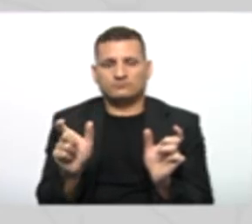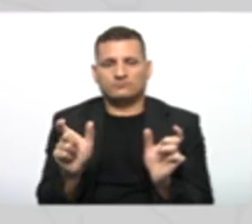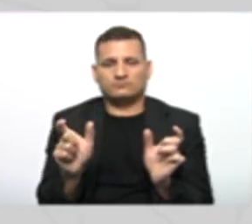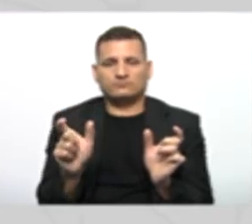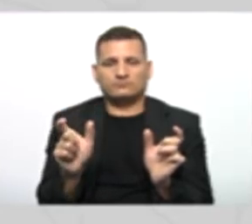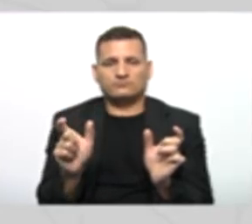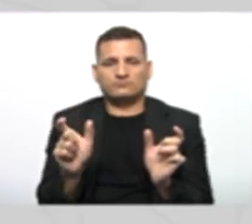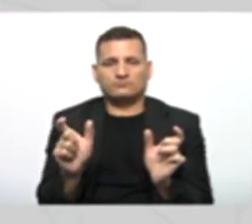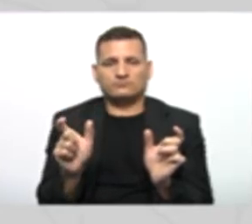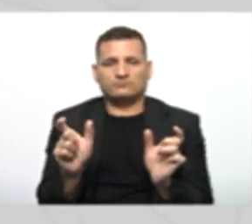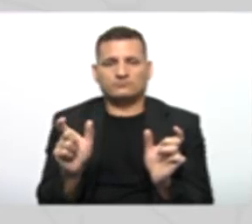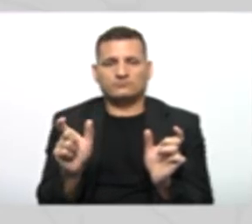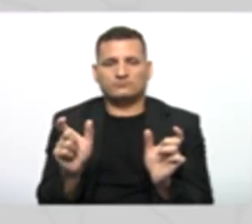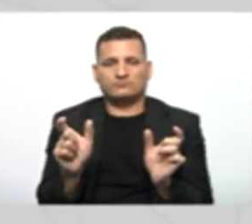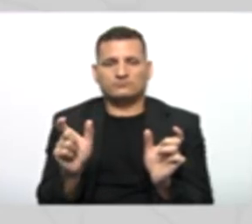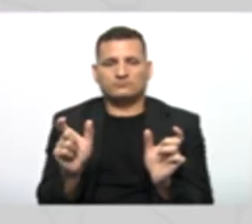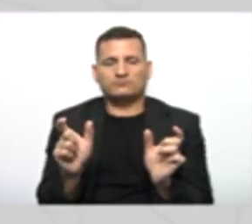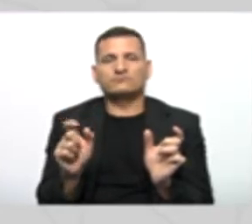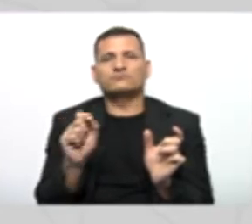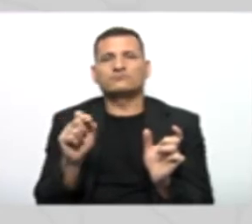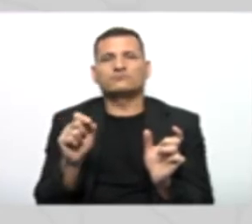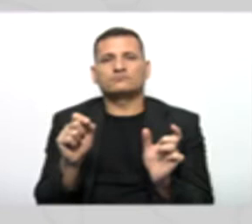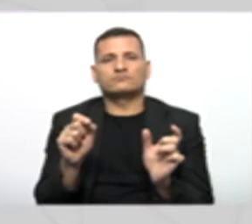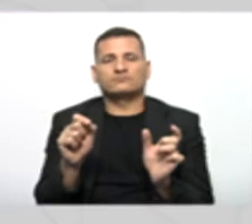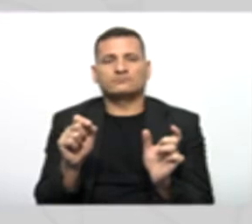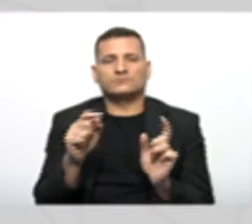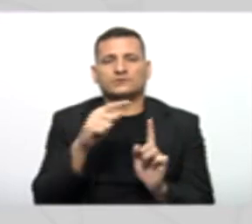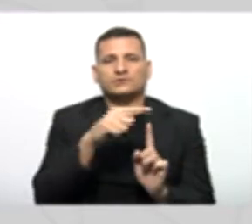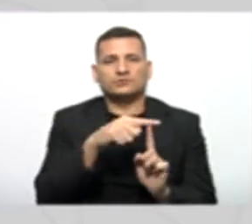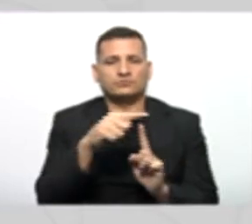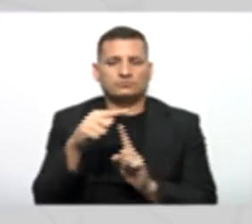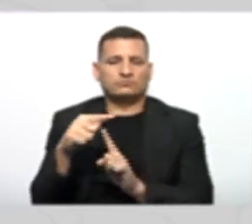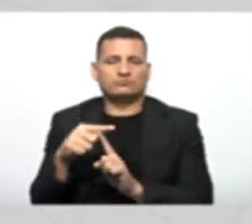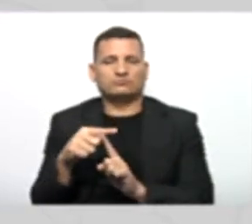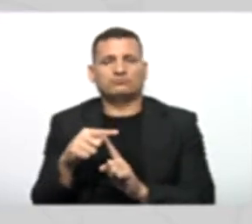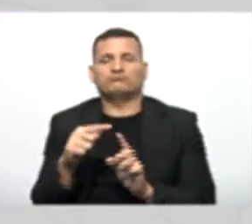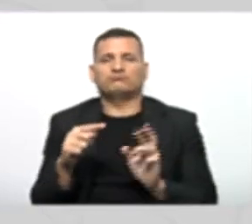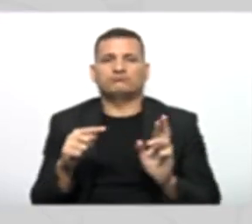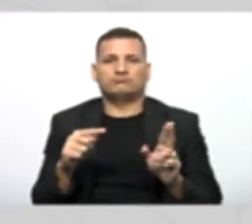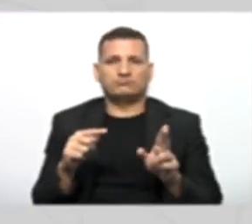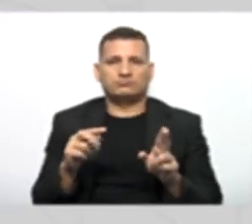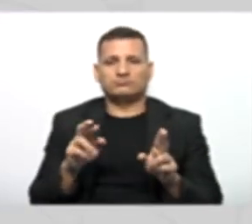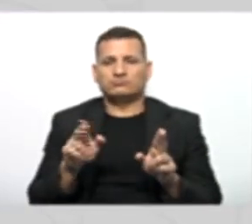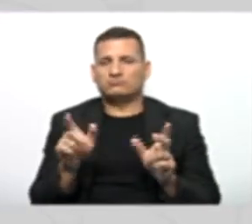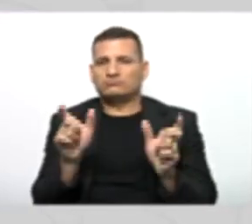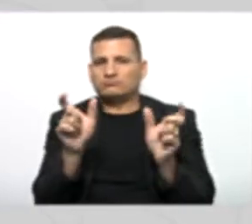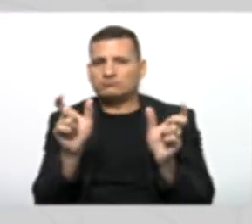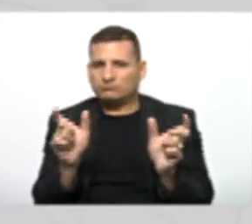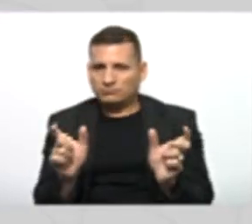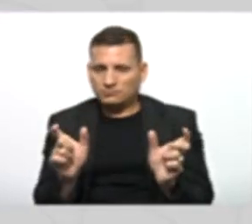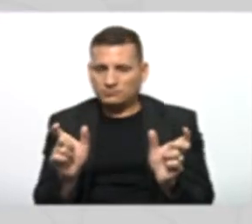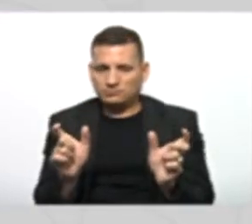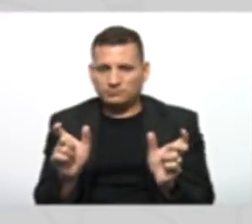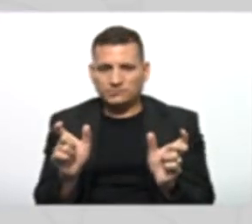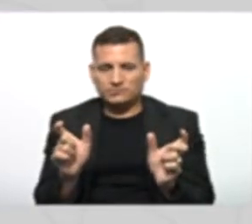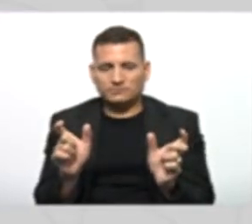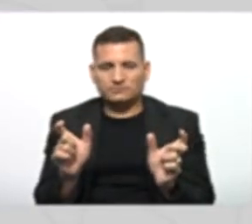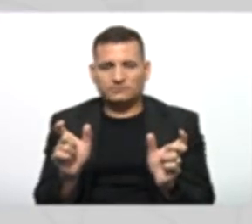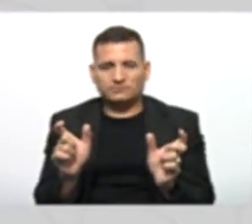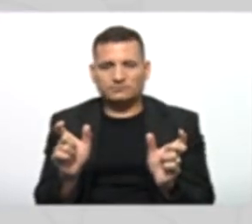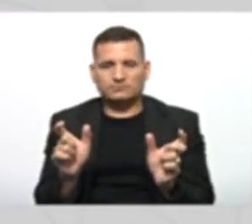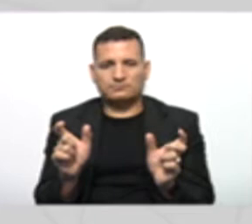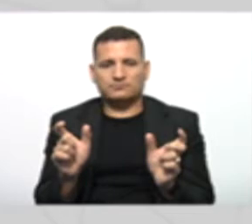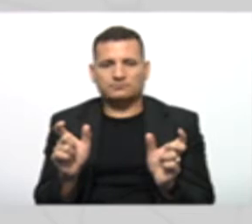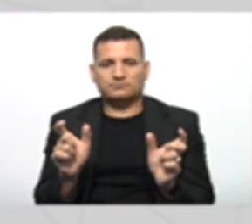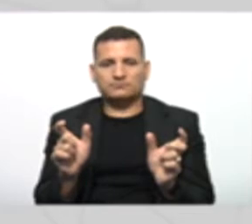aqui já vai começar a distinção entre esses dois tipos de pessoa, pessoa física e pessoa jurídica. Podemos colocar